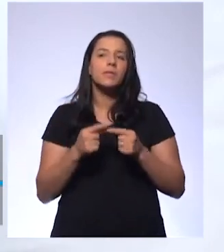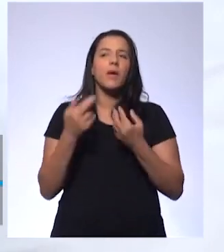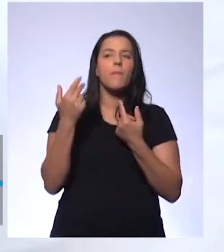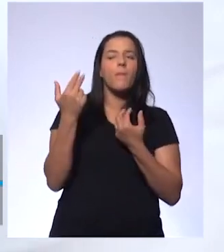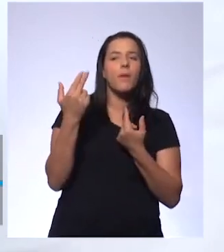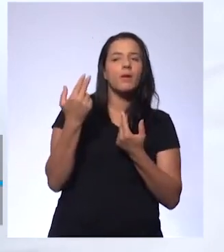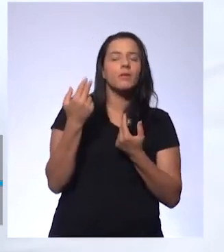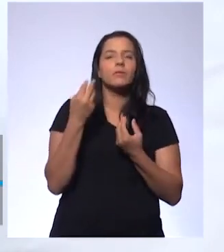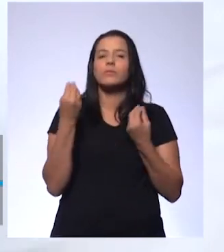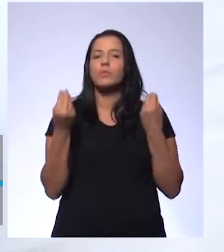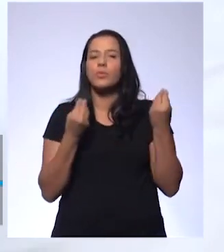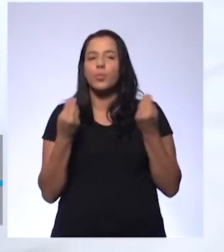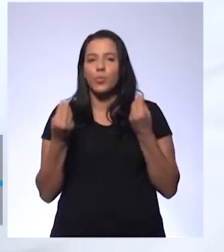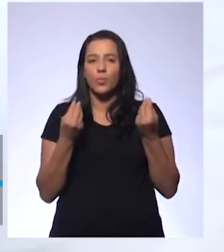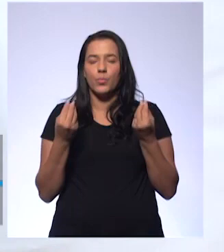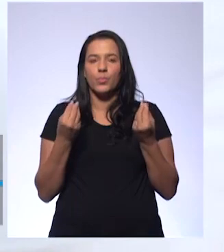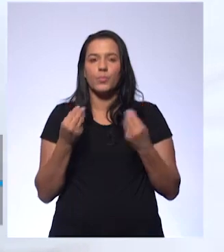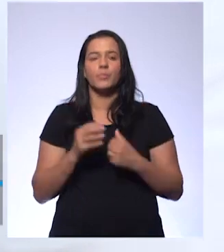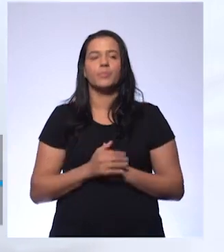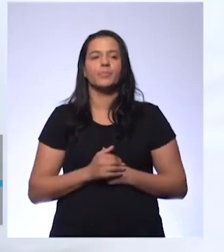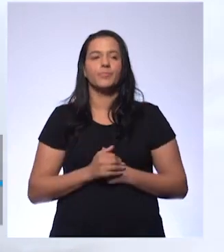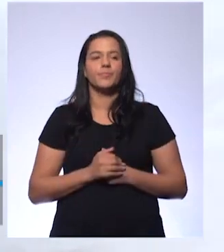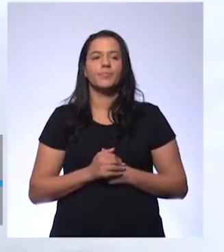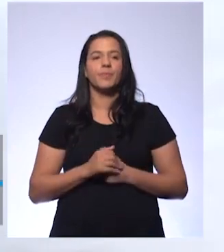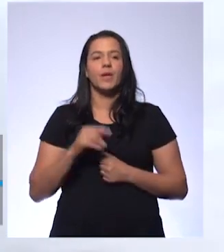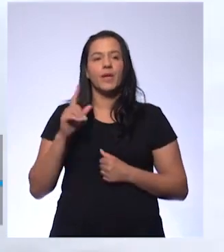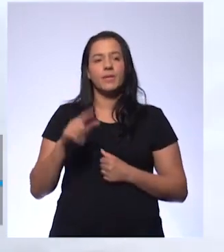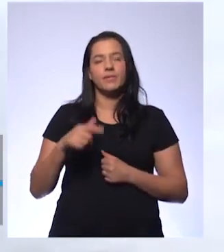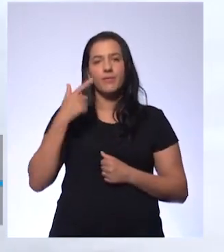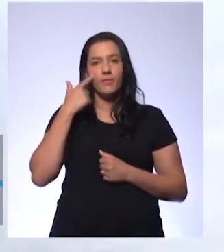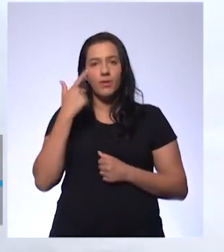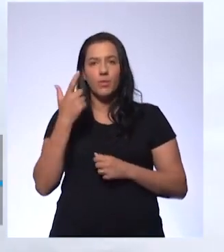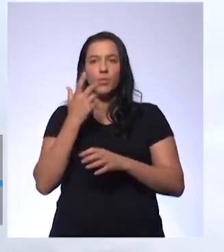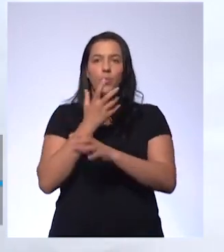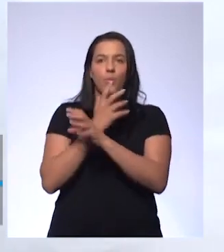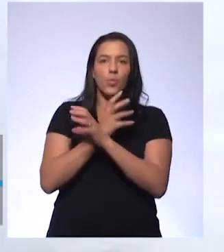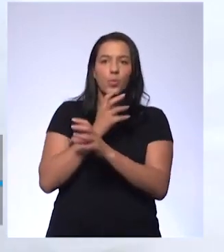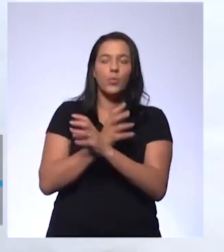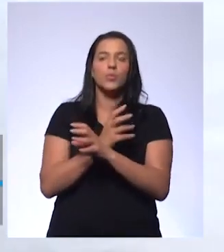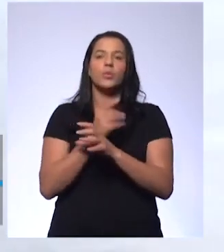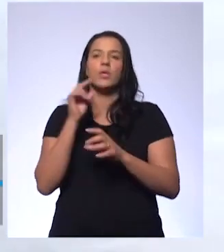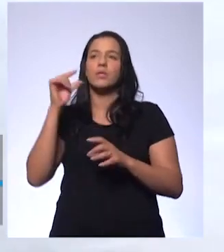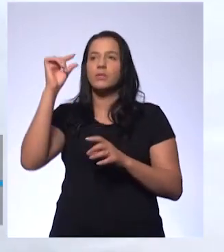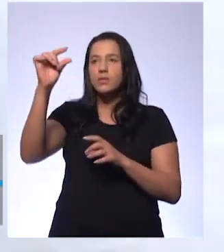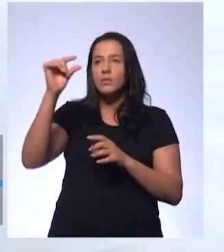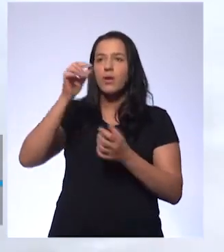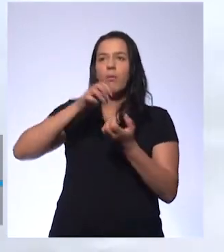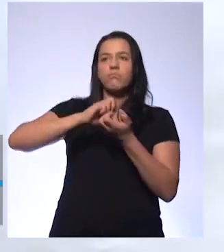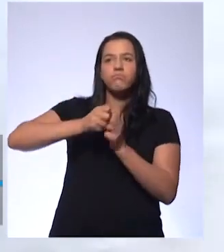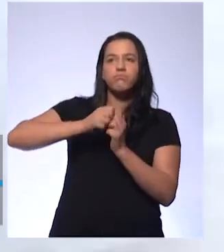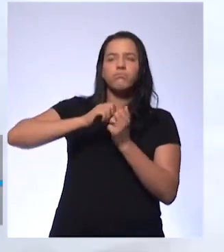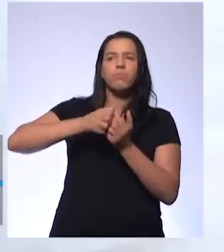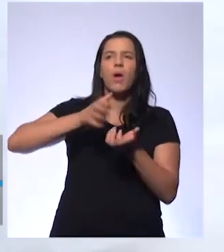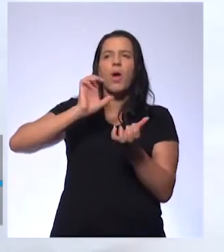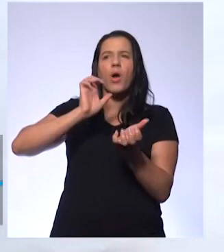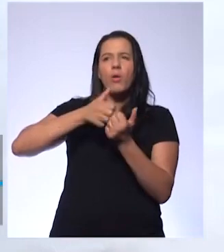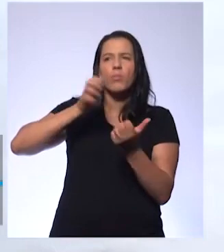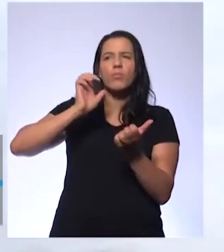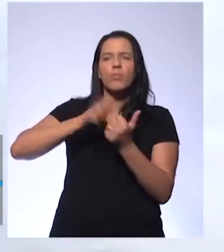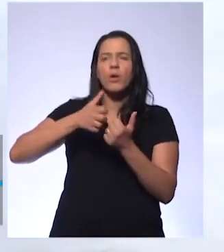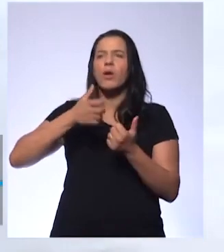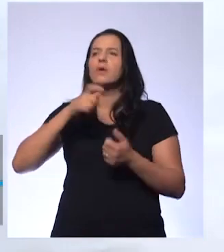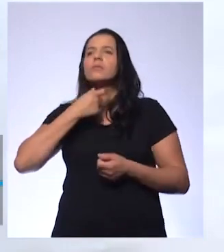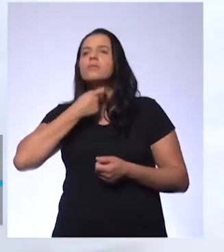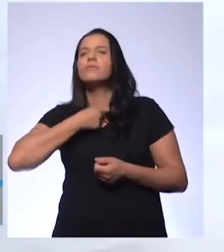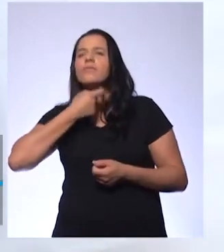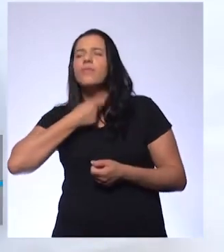tá bom? Algumas coisas são parecidas. Então, você olha o osso e fala, aqui devia prender um músculo, aqui um nervo, aqui provavelmente passava corda